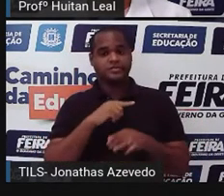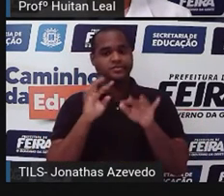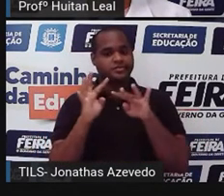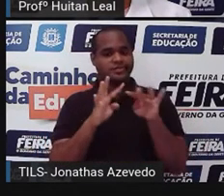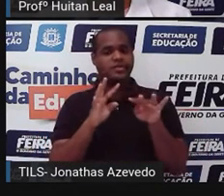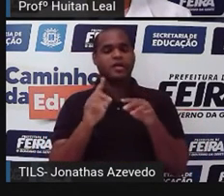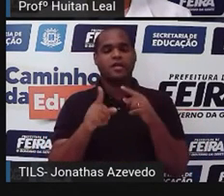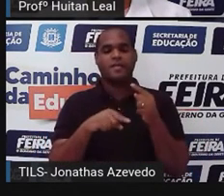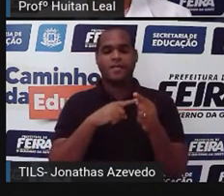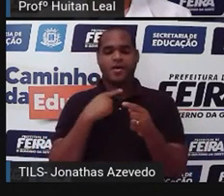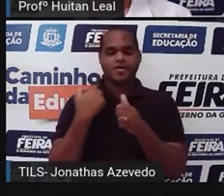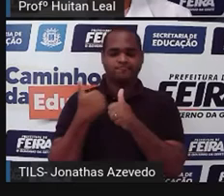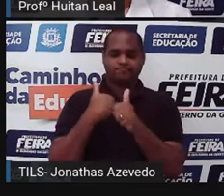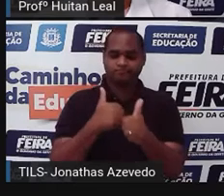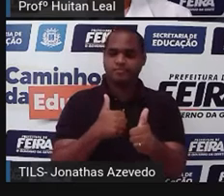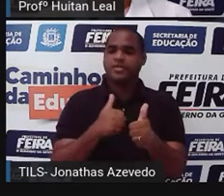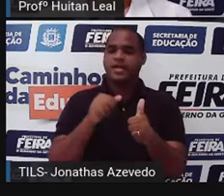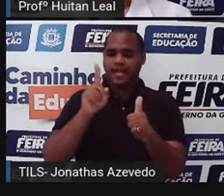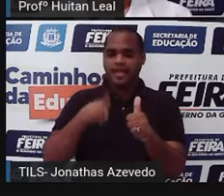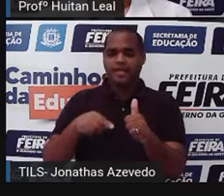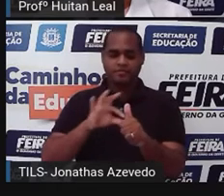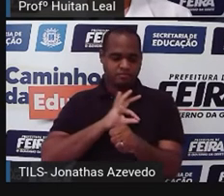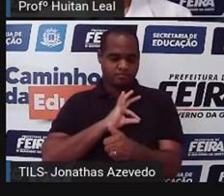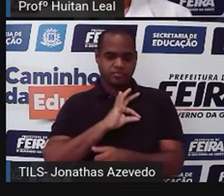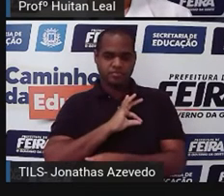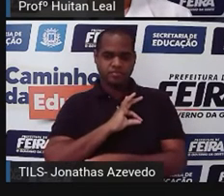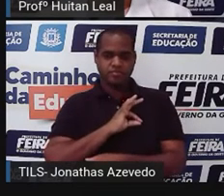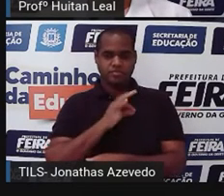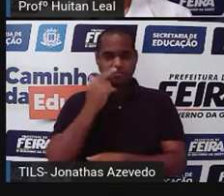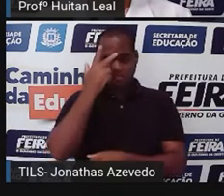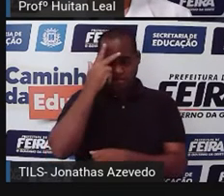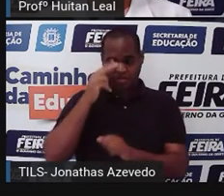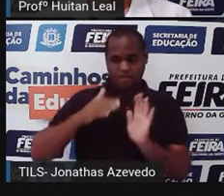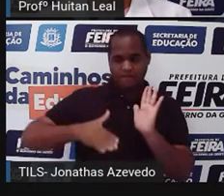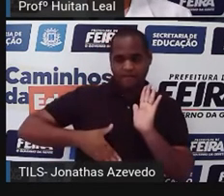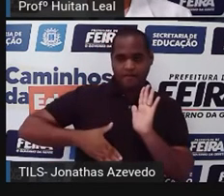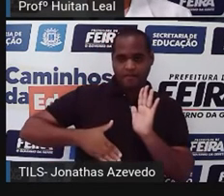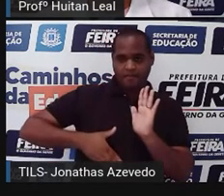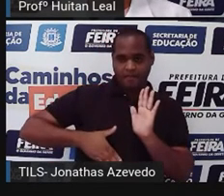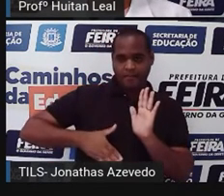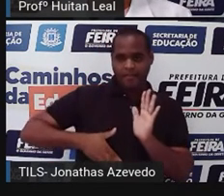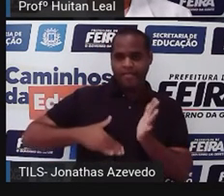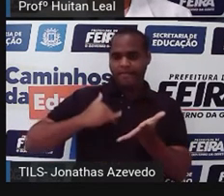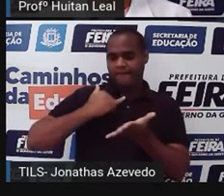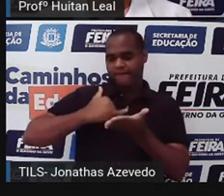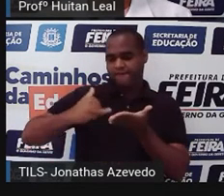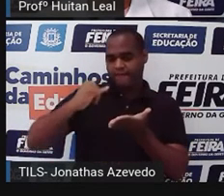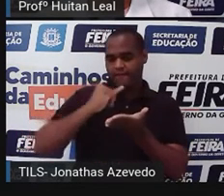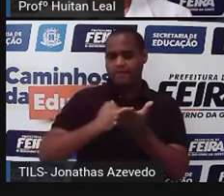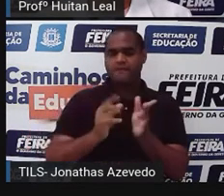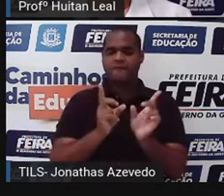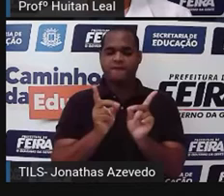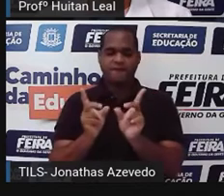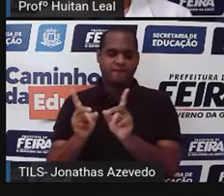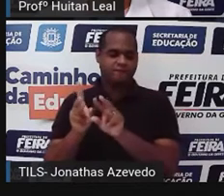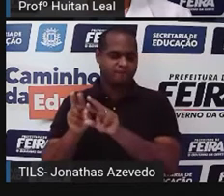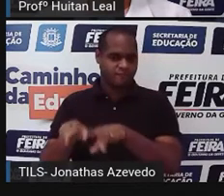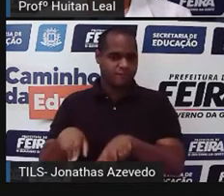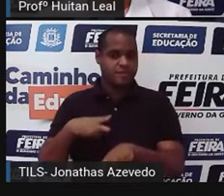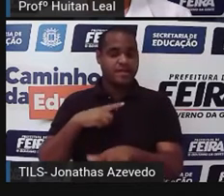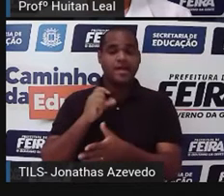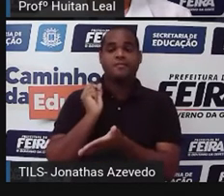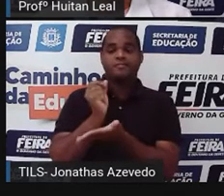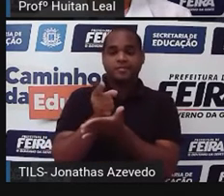mortes, perseguição de polícia, marginais, abandidos, para que a audiência e a compra dos